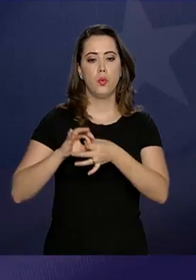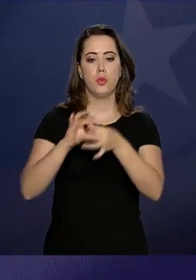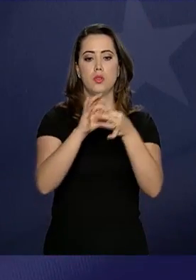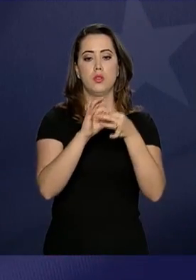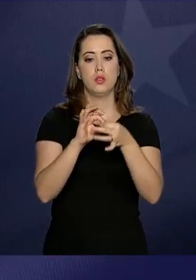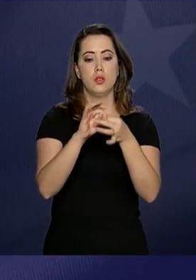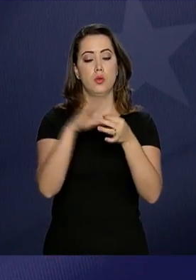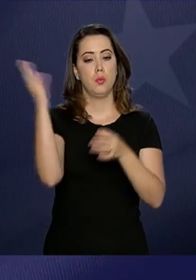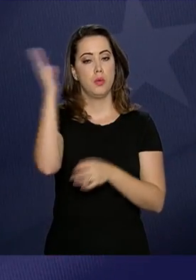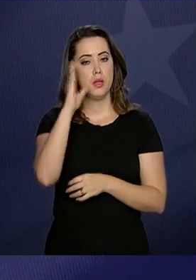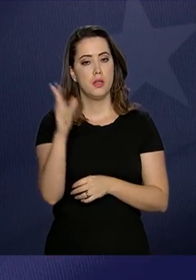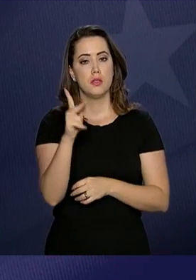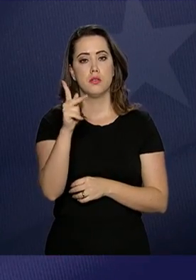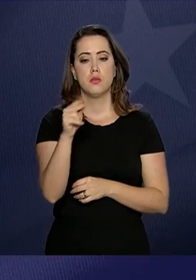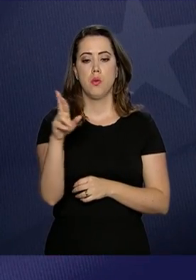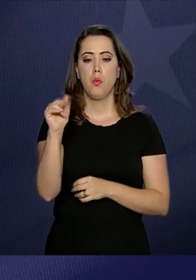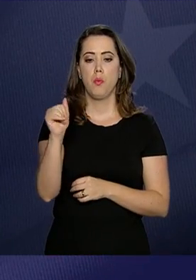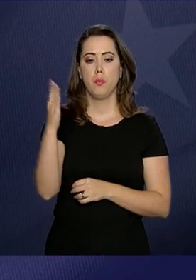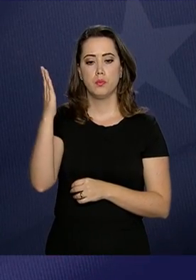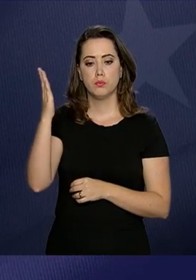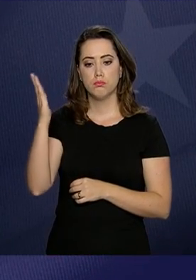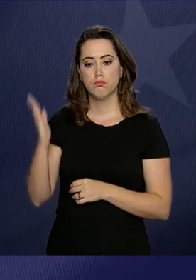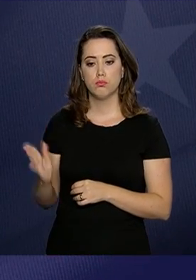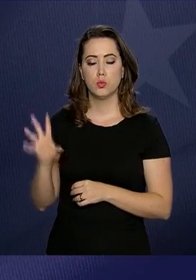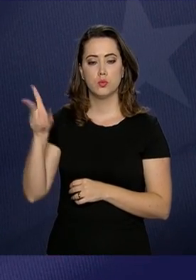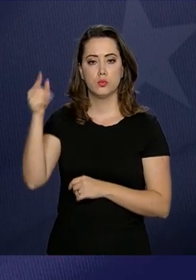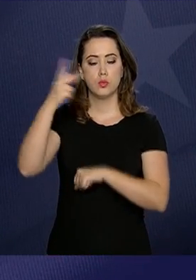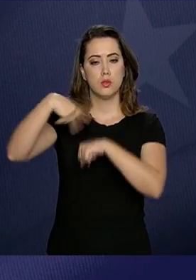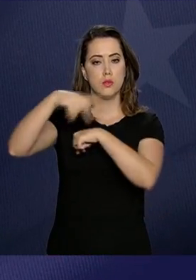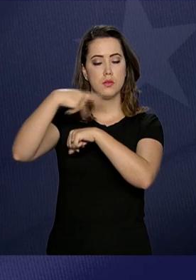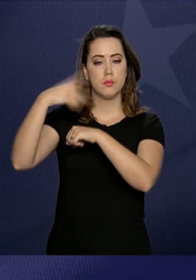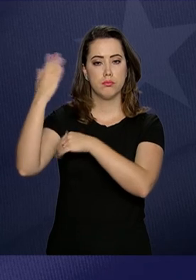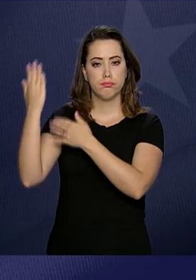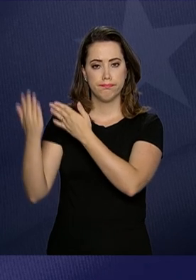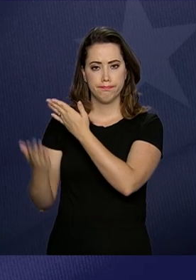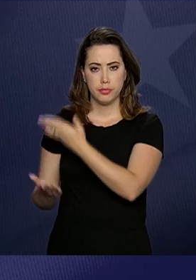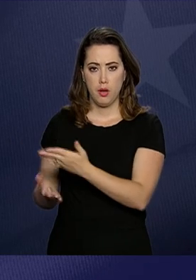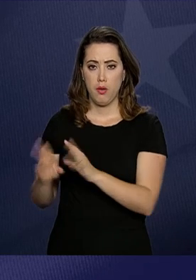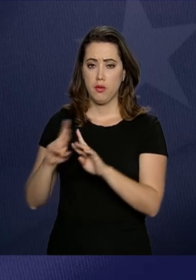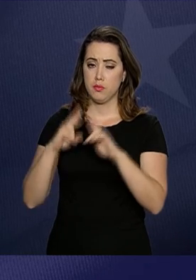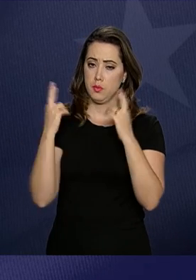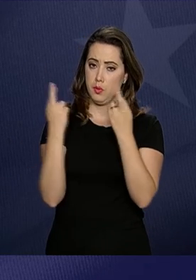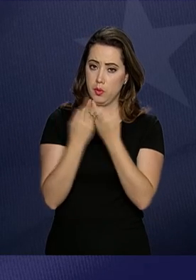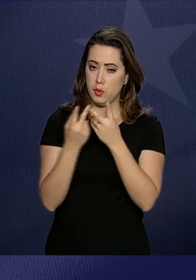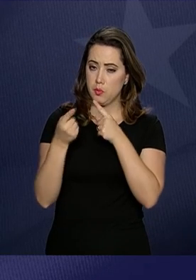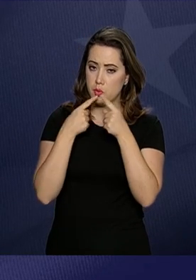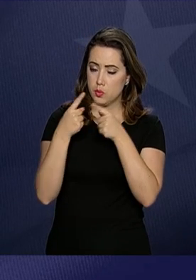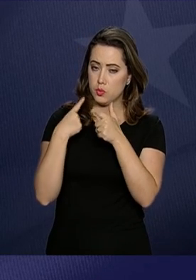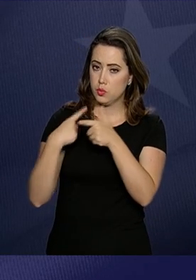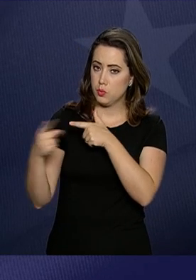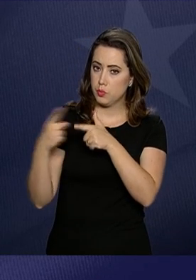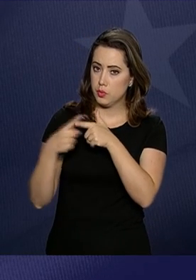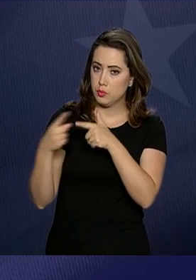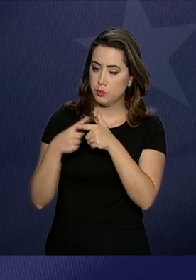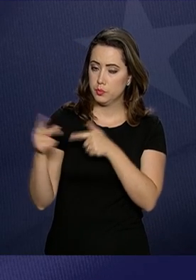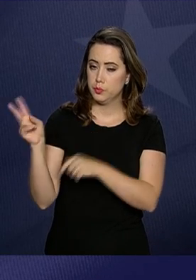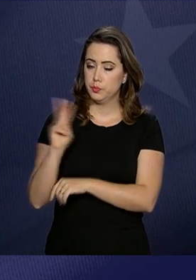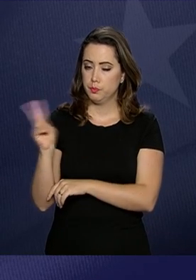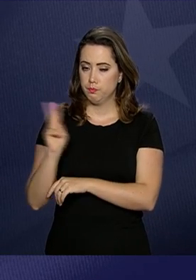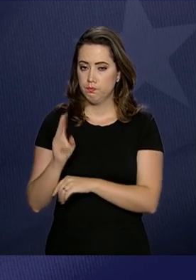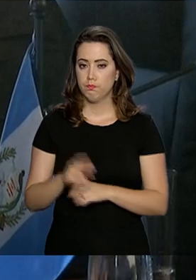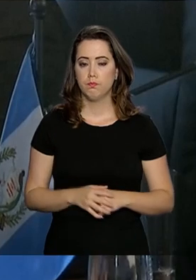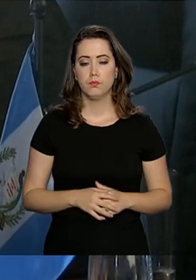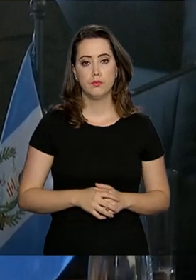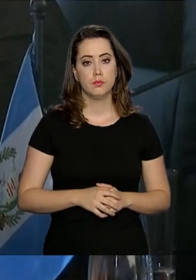Peru, Argentina, Colômbia, Canadá, Costa Rica, Chile, Guatemala, Guiana, Honduras, México, Panamá e